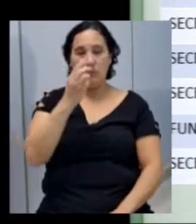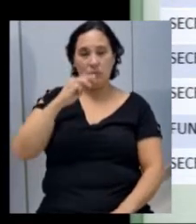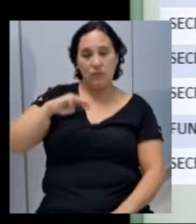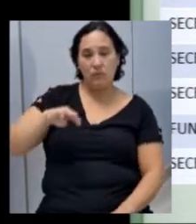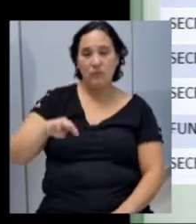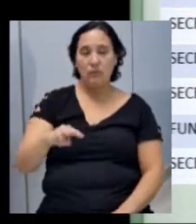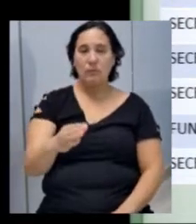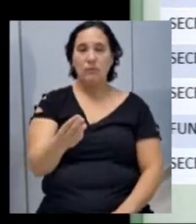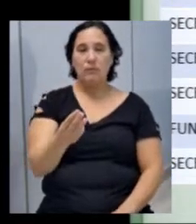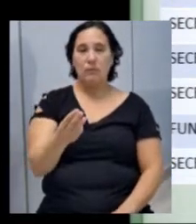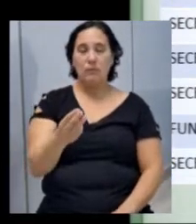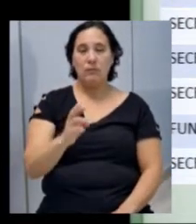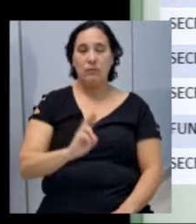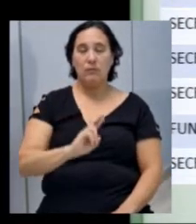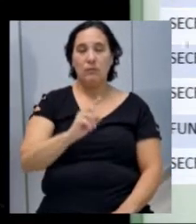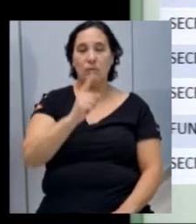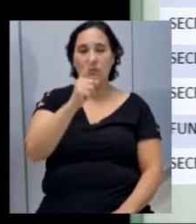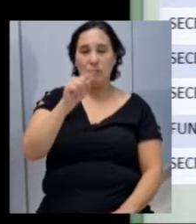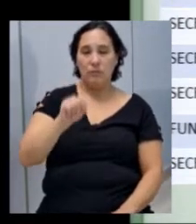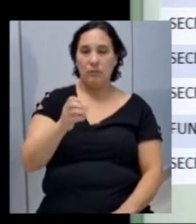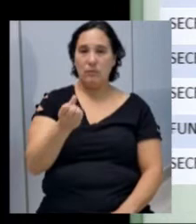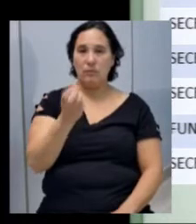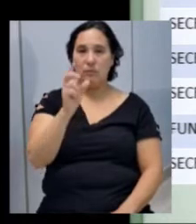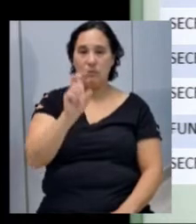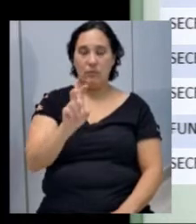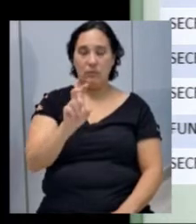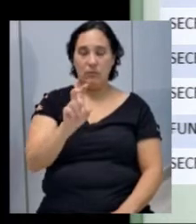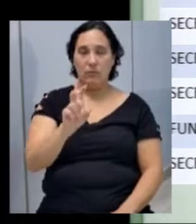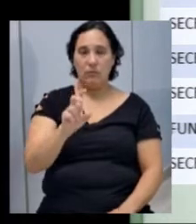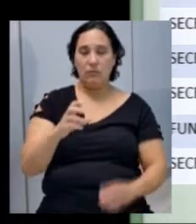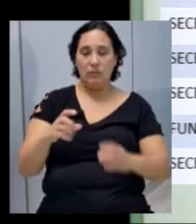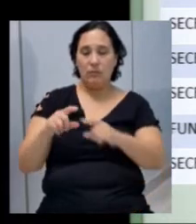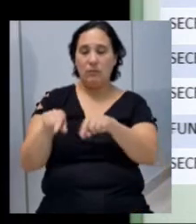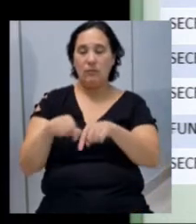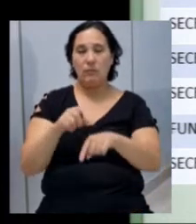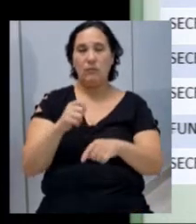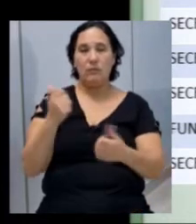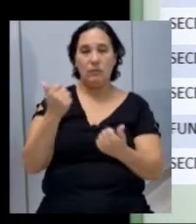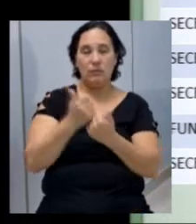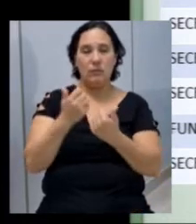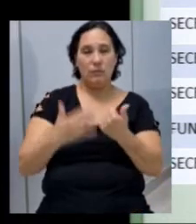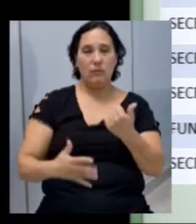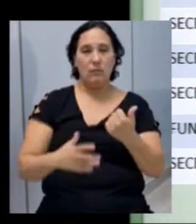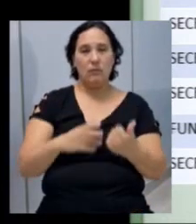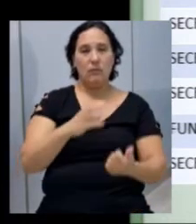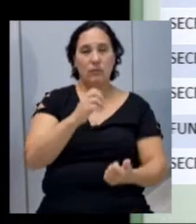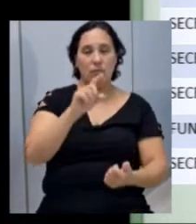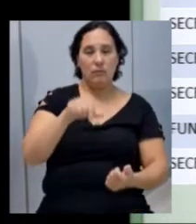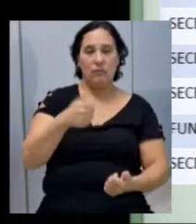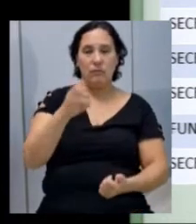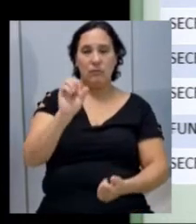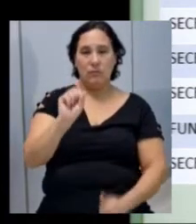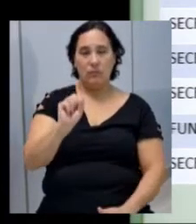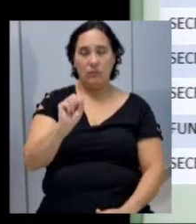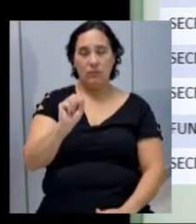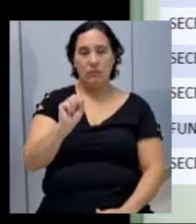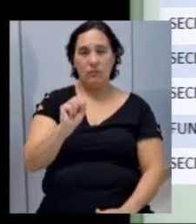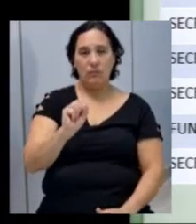990, ele representa 1,65. Gabinete do vice, representa 0,18.